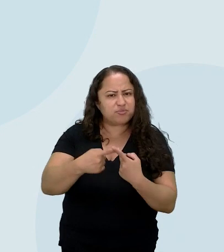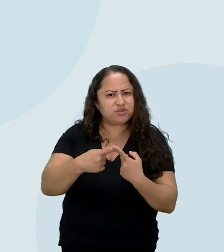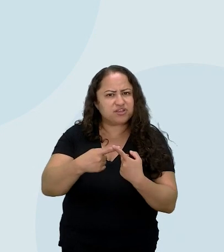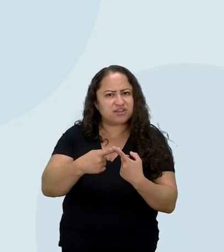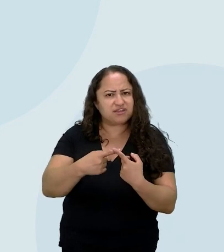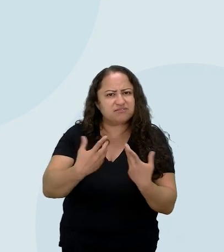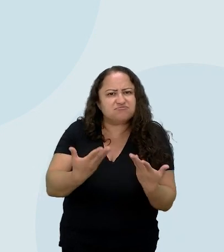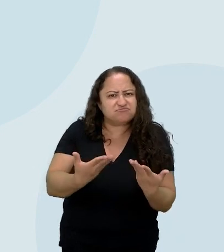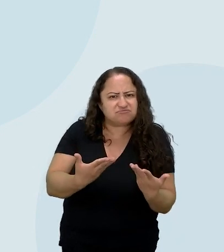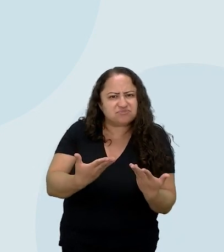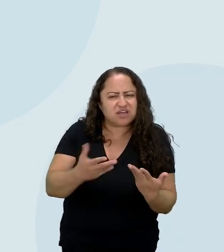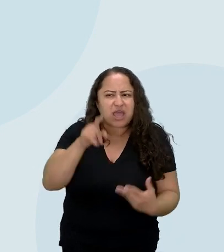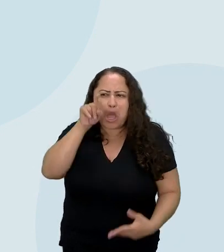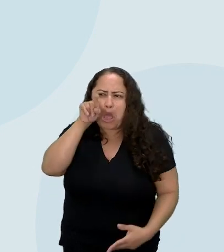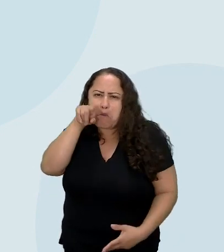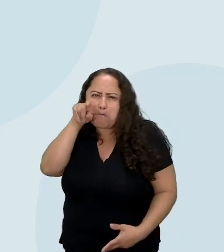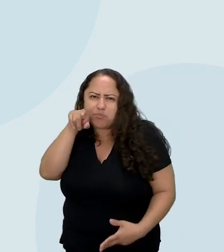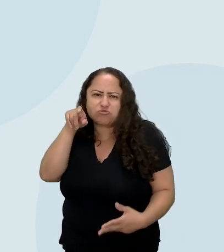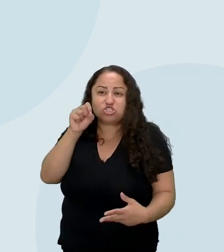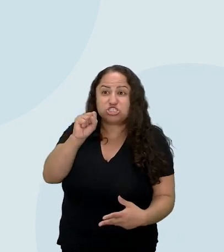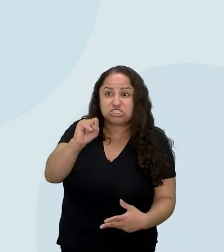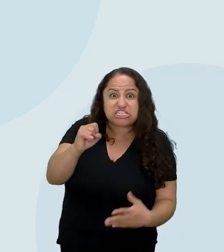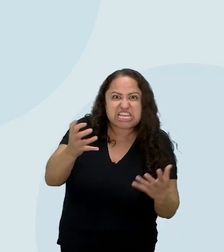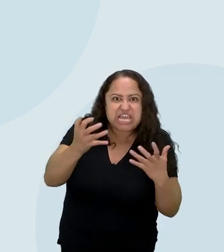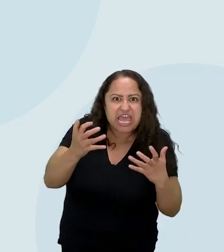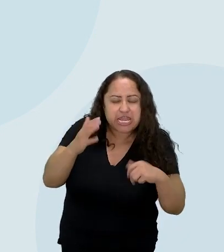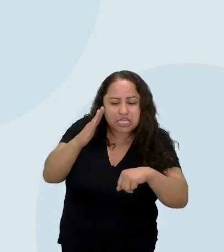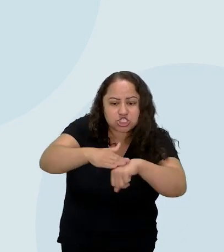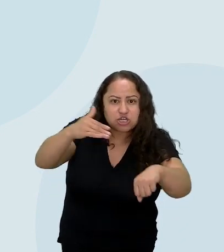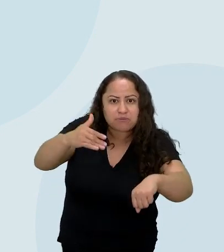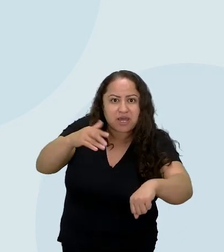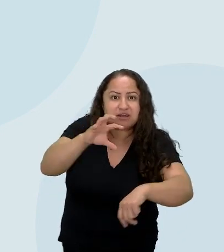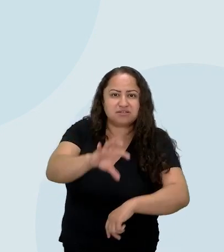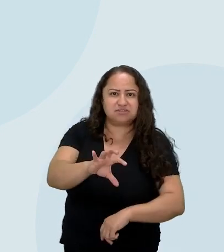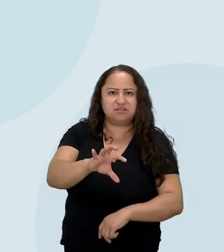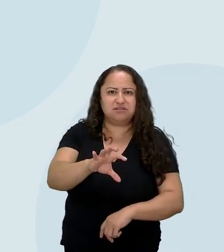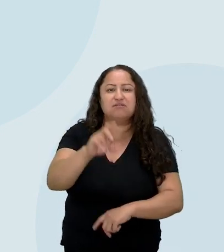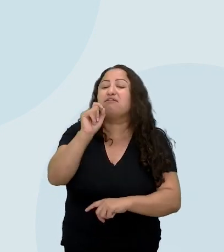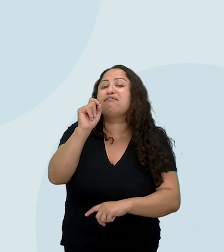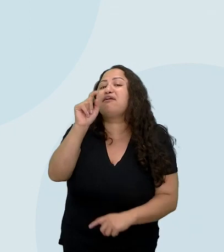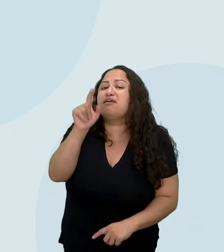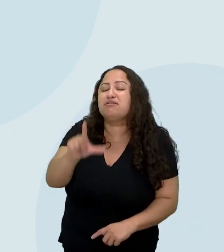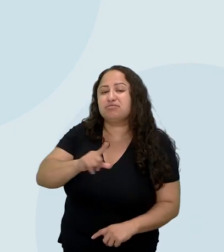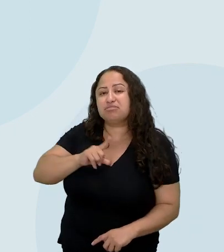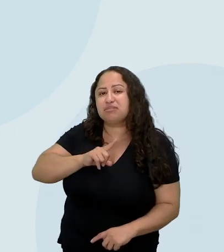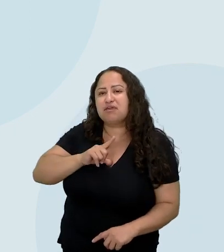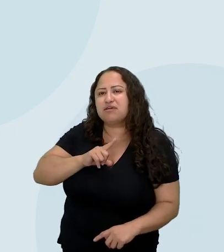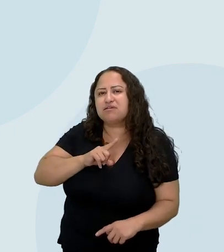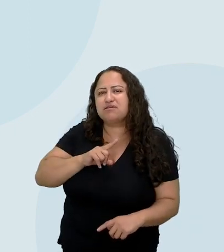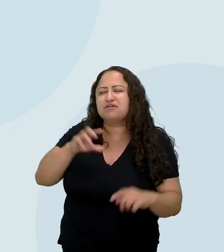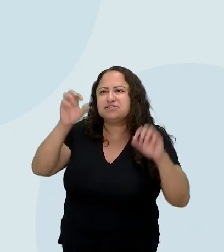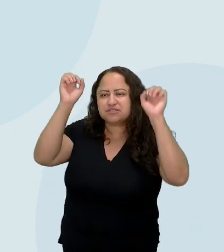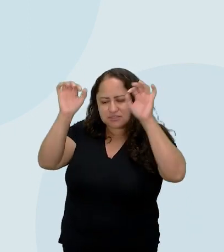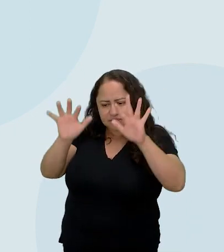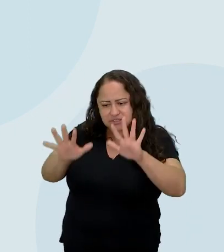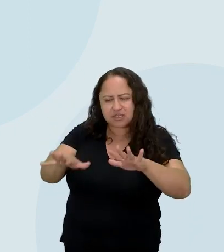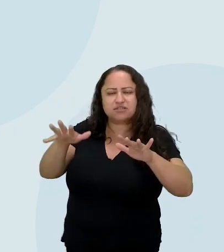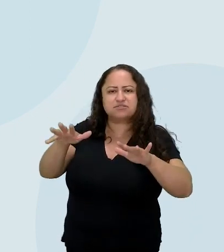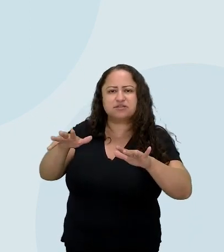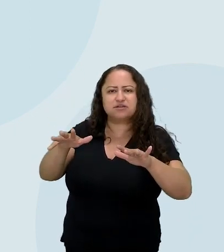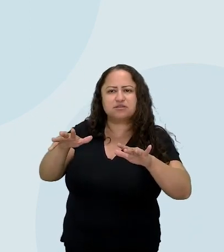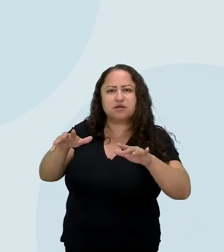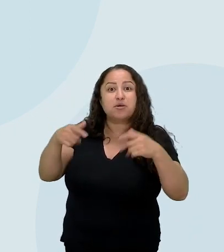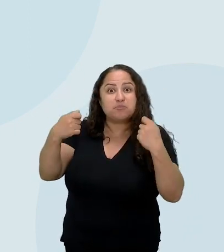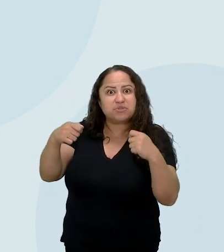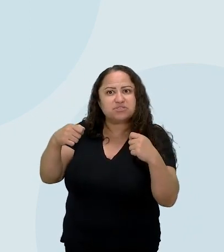a bruxa, se desejam assim nomear aquela que possui essa graça, não deveria ser adulada e